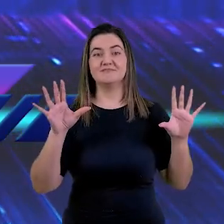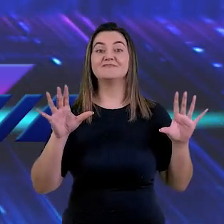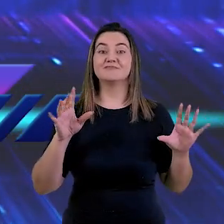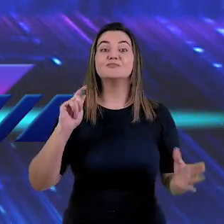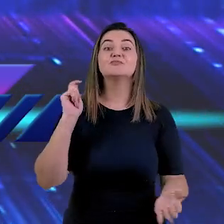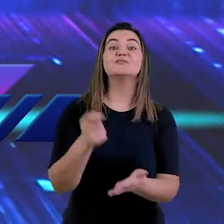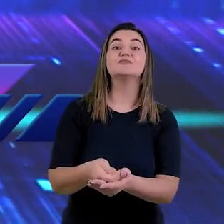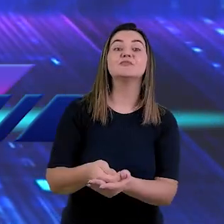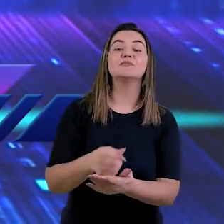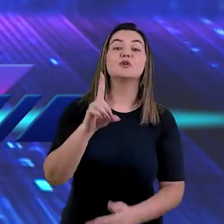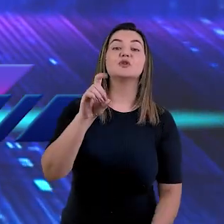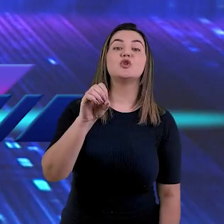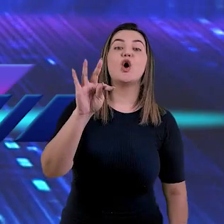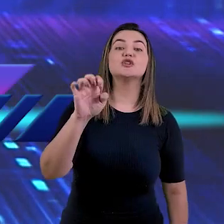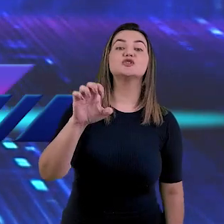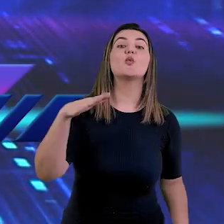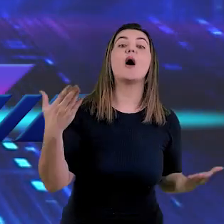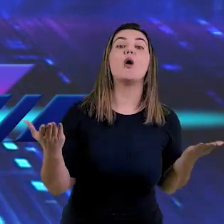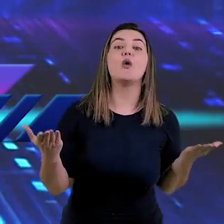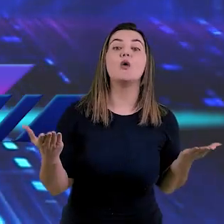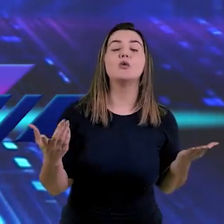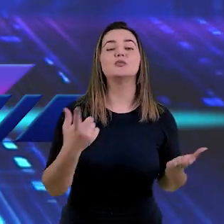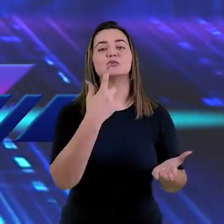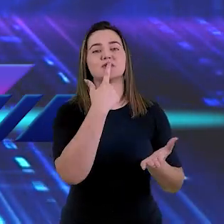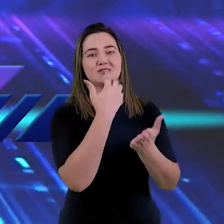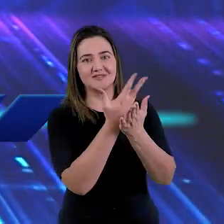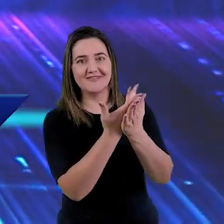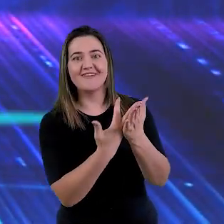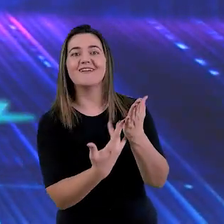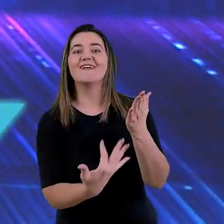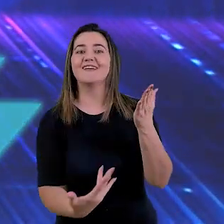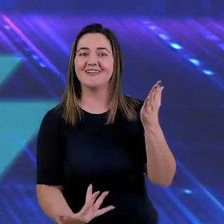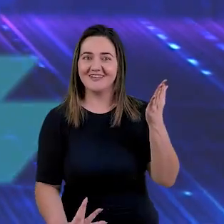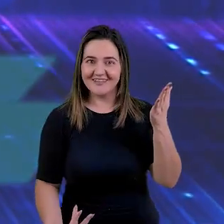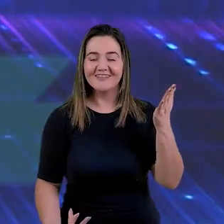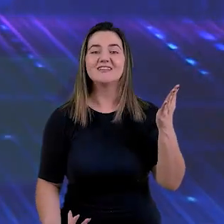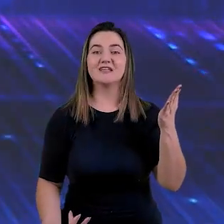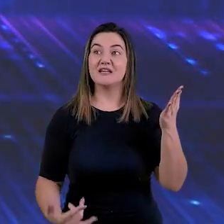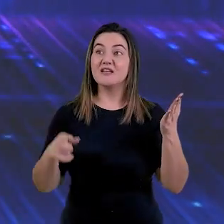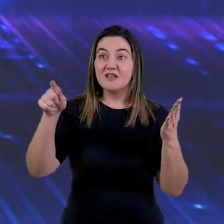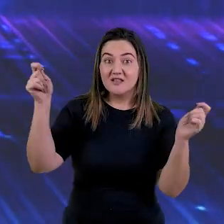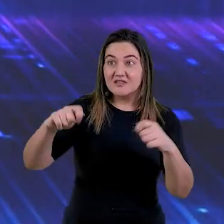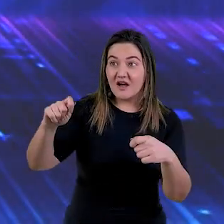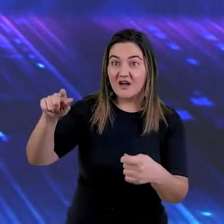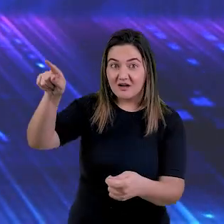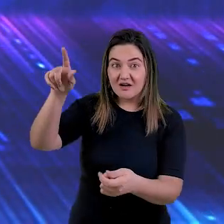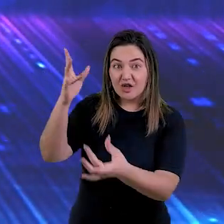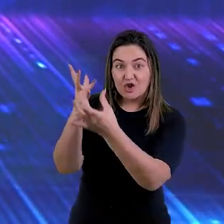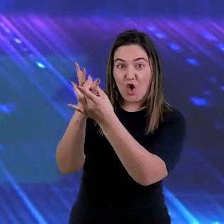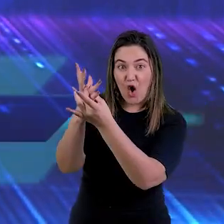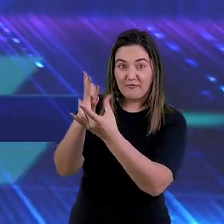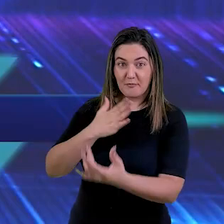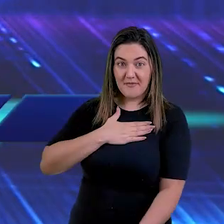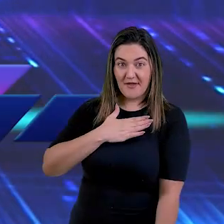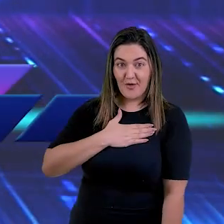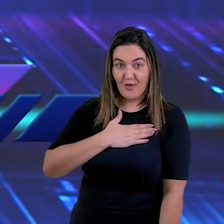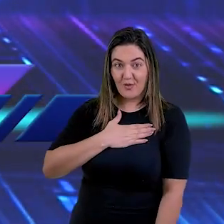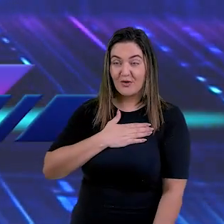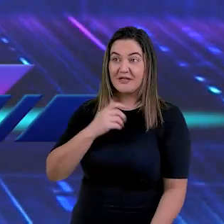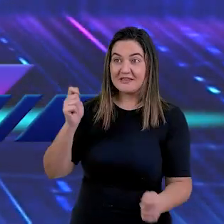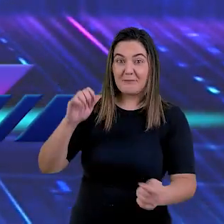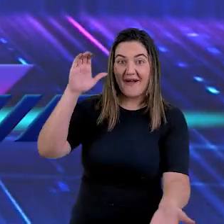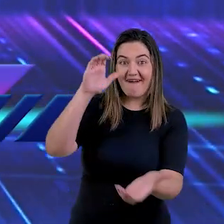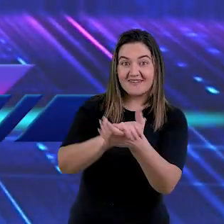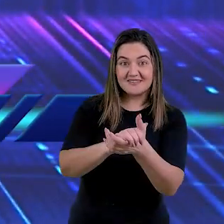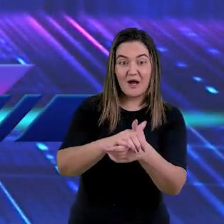foi o dote que Jesus pagou. Para que Ele pudesse ser o nosso noivo, para que Ele pudesse